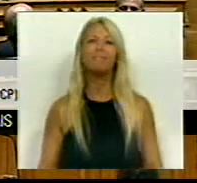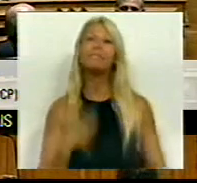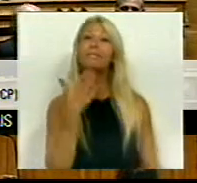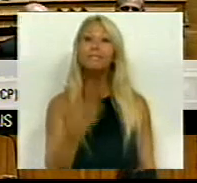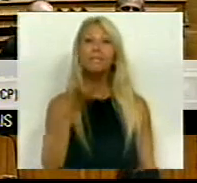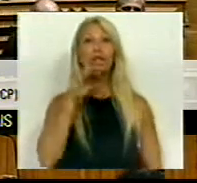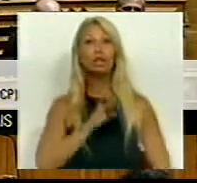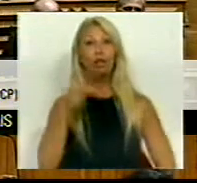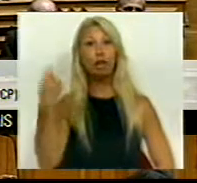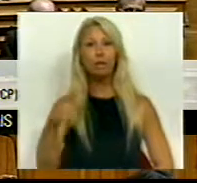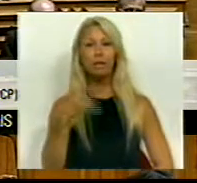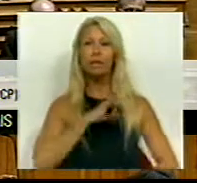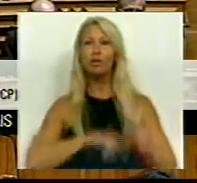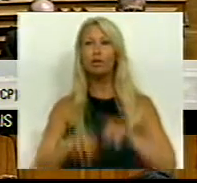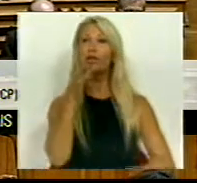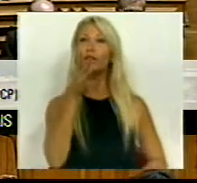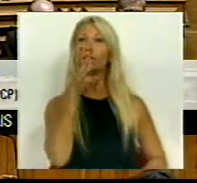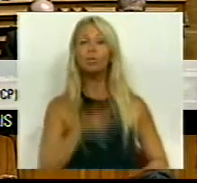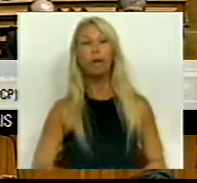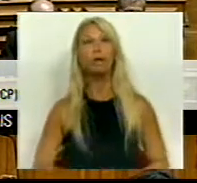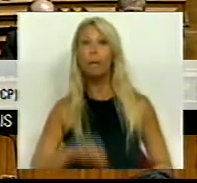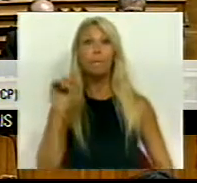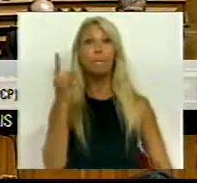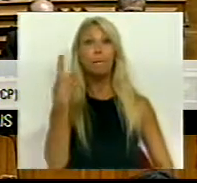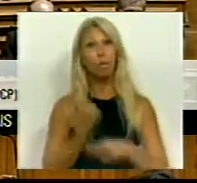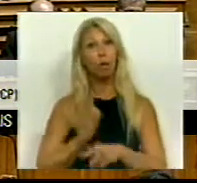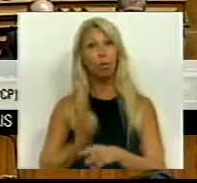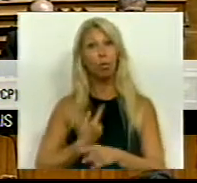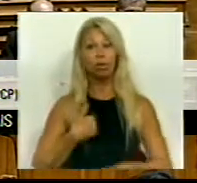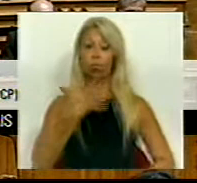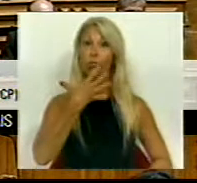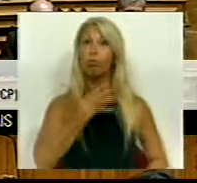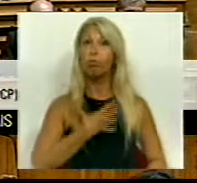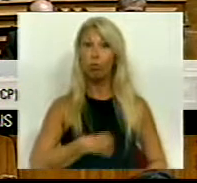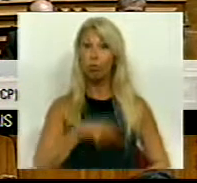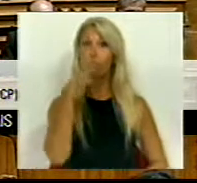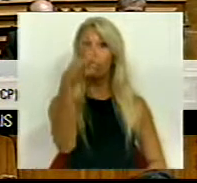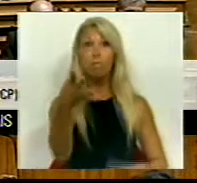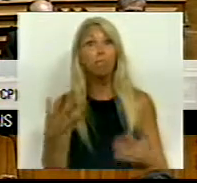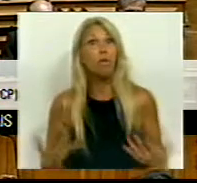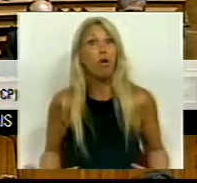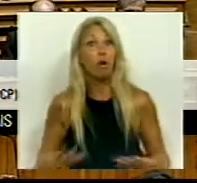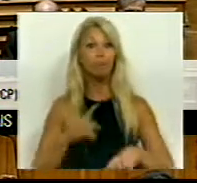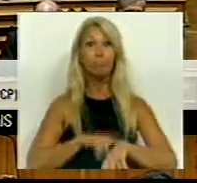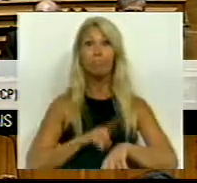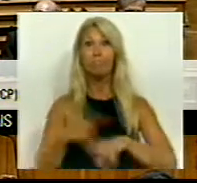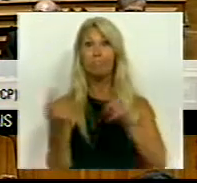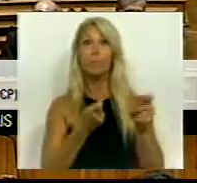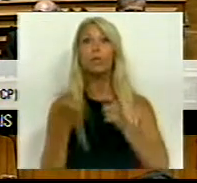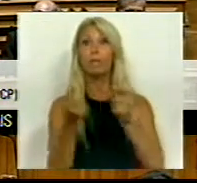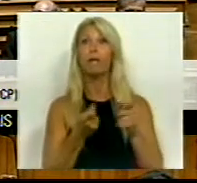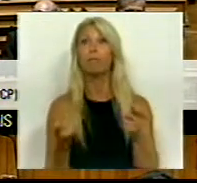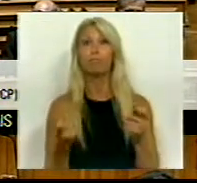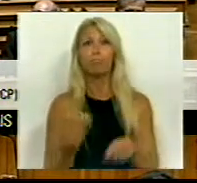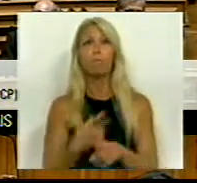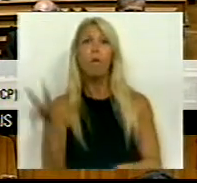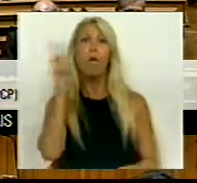Obrigado Sr. Presidente, Srs. Deputados. A primeira coisa que eu gostaria de registrar nesta altura do debate, ainda por cima acabando